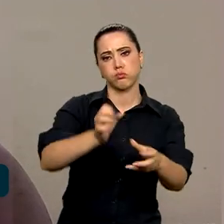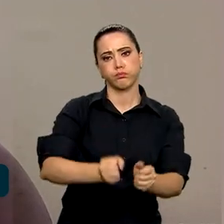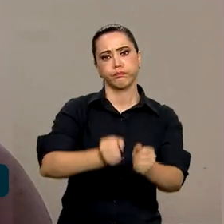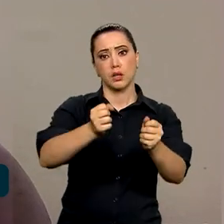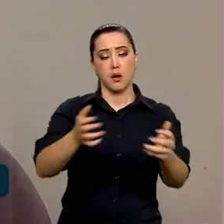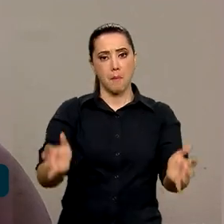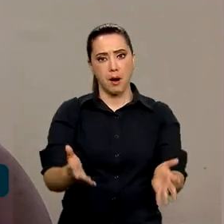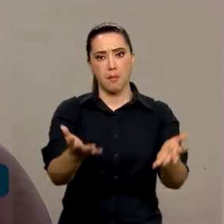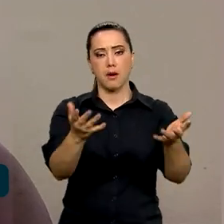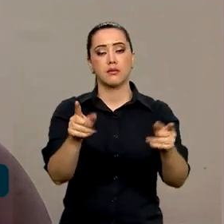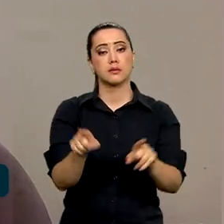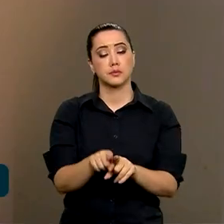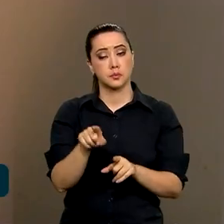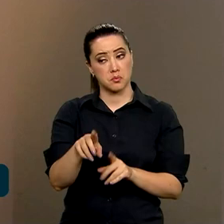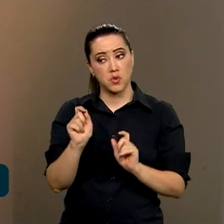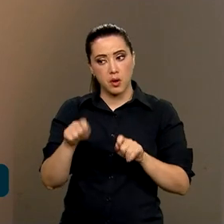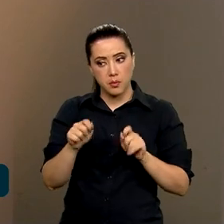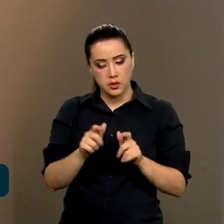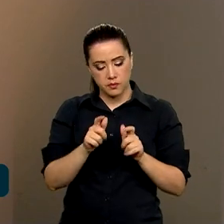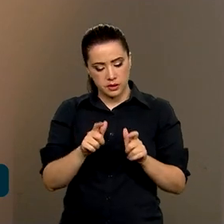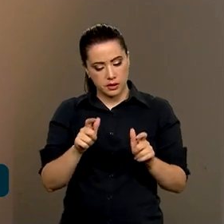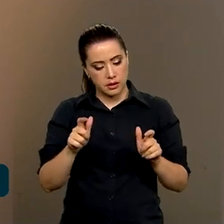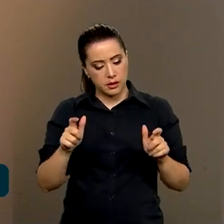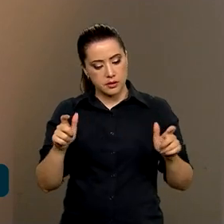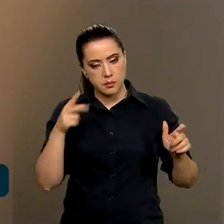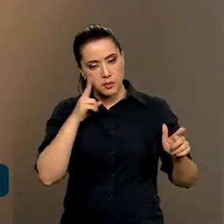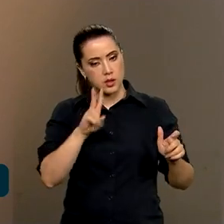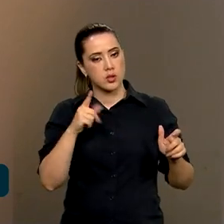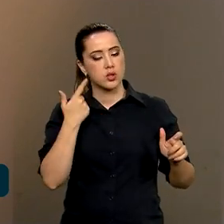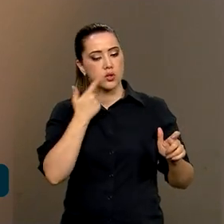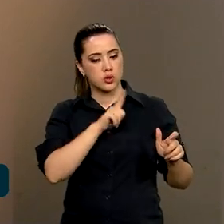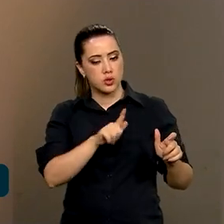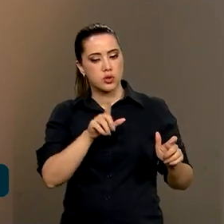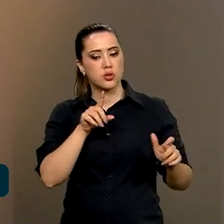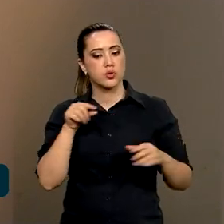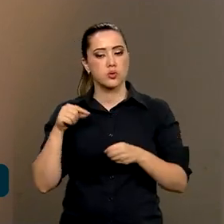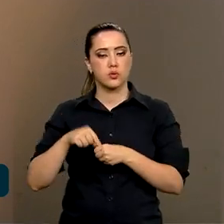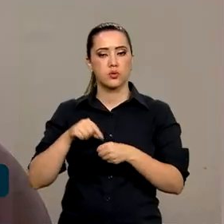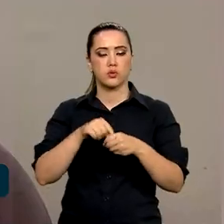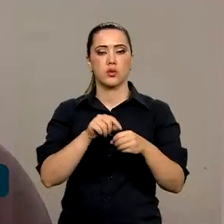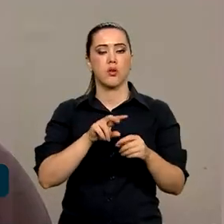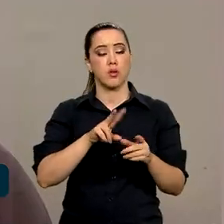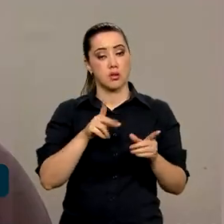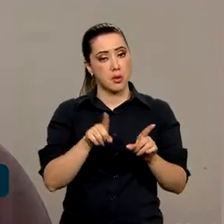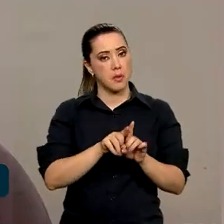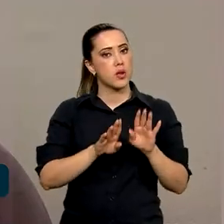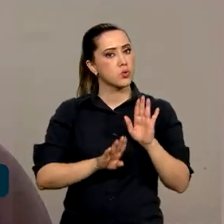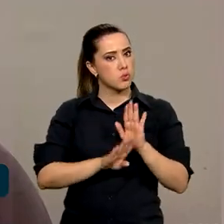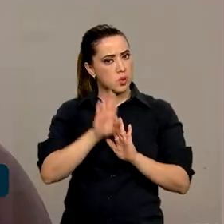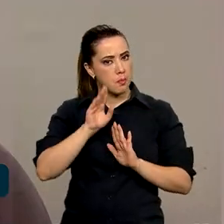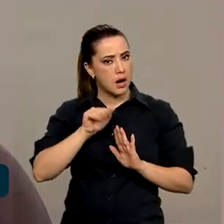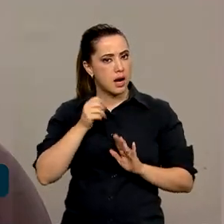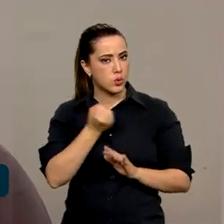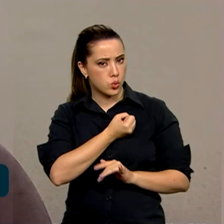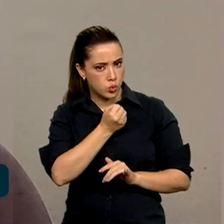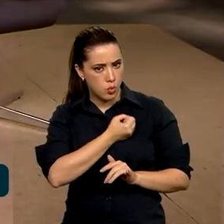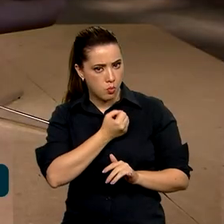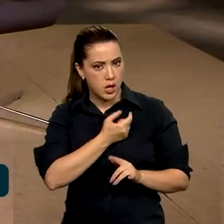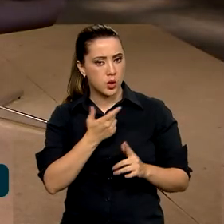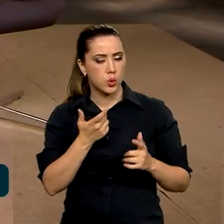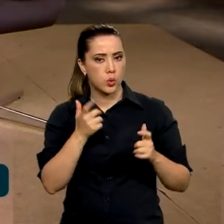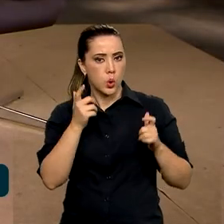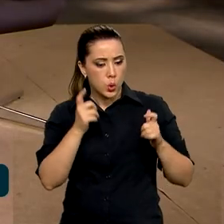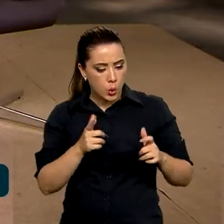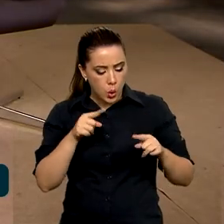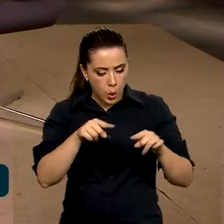é possível ainda, mesmo com esse crescimento que já se obteve na produtividade, aumentar mais a produção de alimentos sem ter que expandir